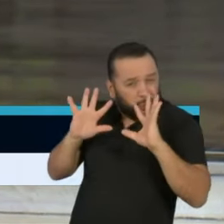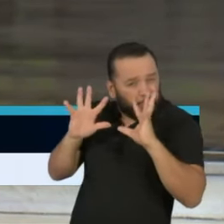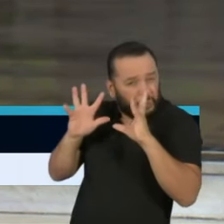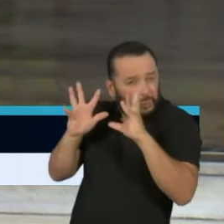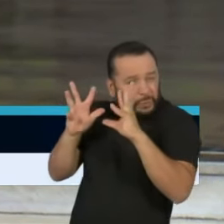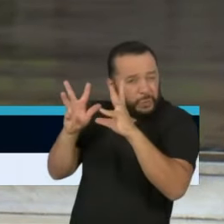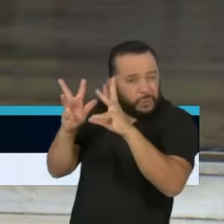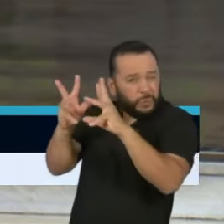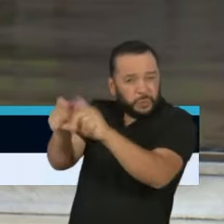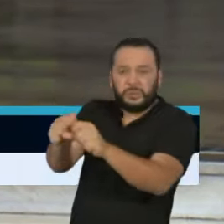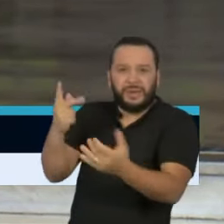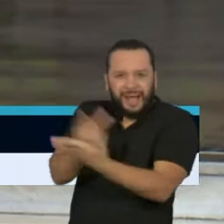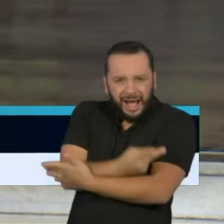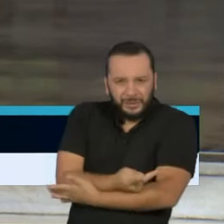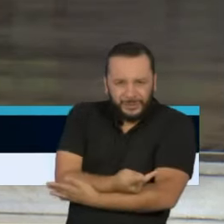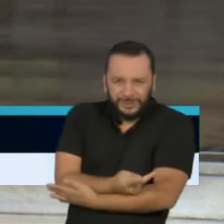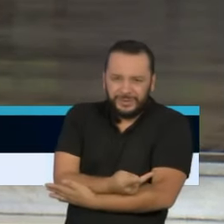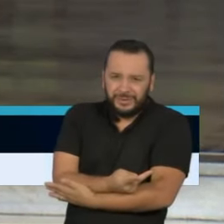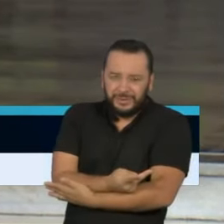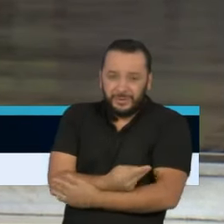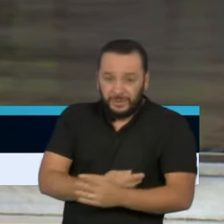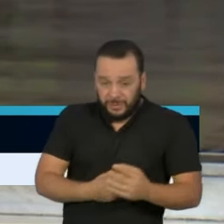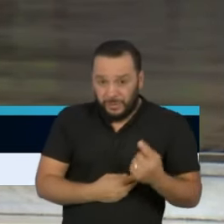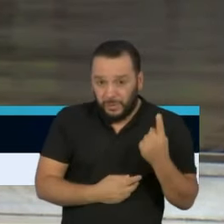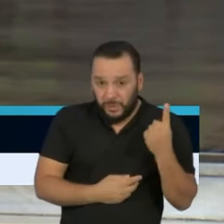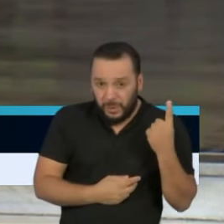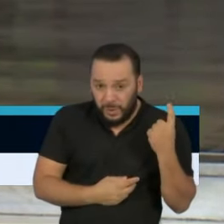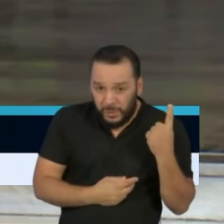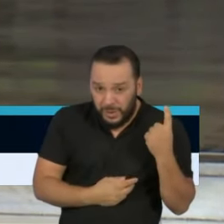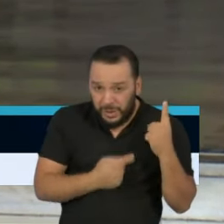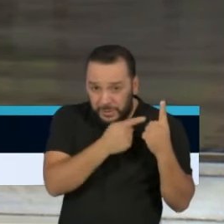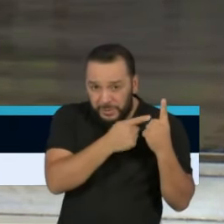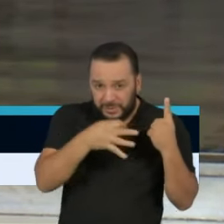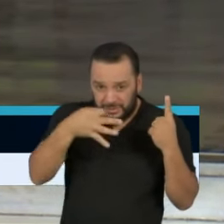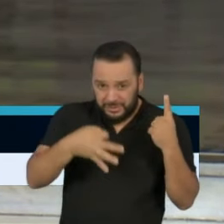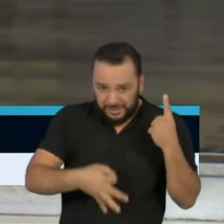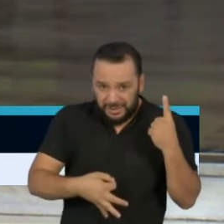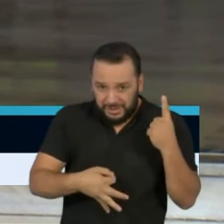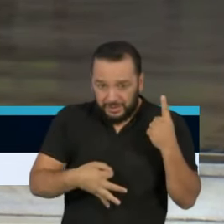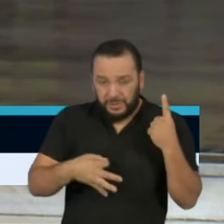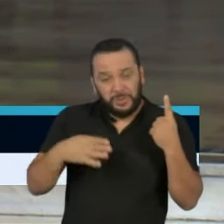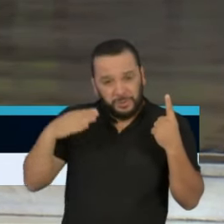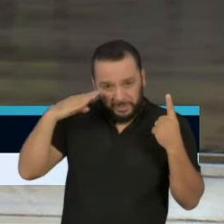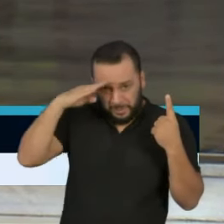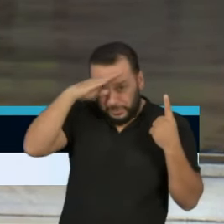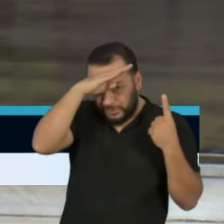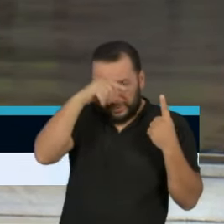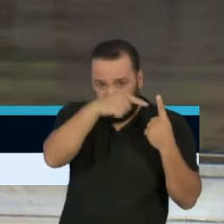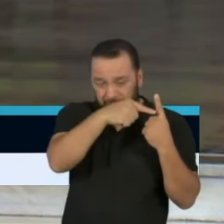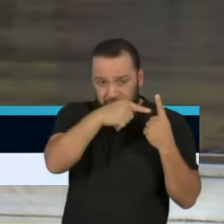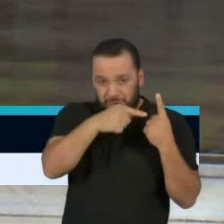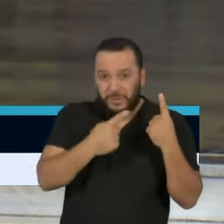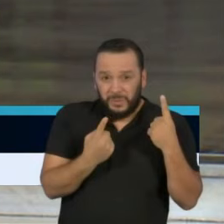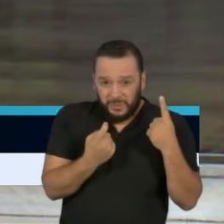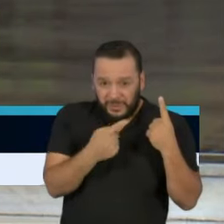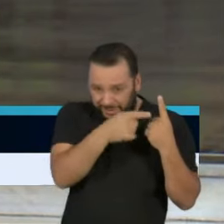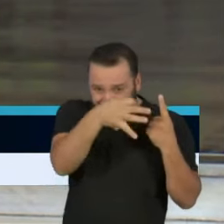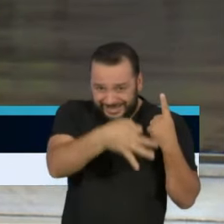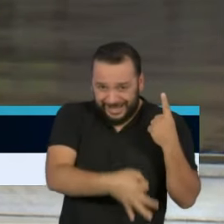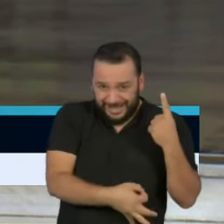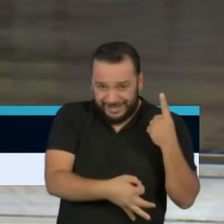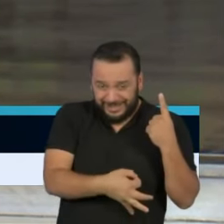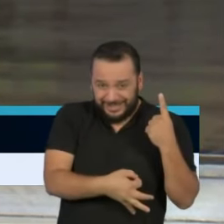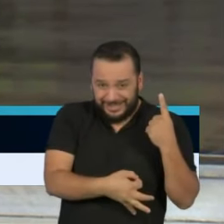Será que um único presidente da República no mundo é o certo?